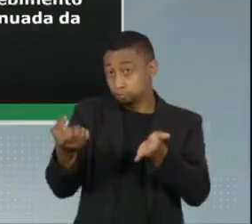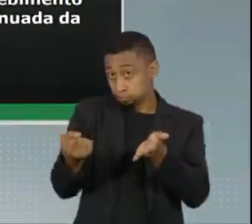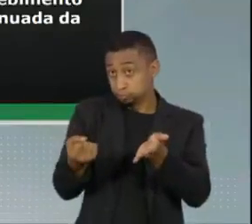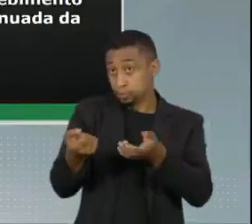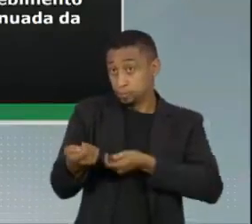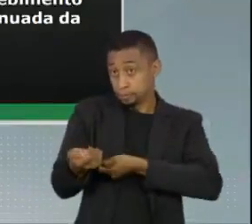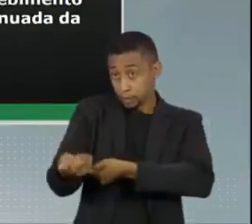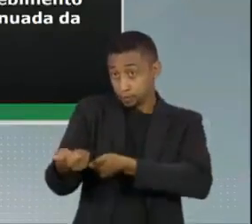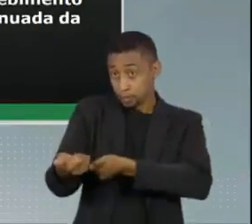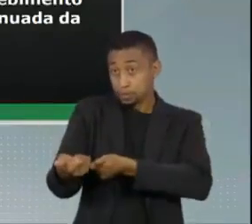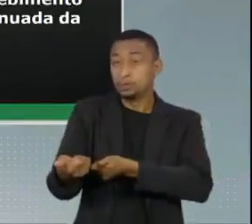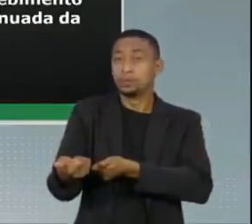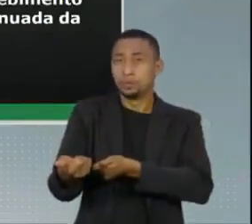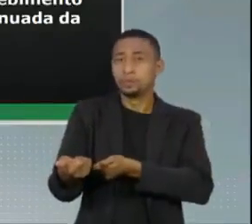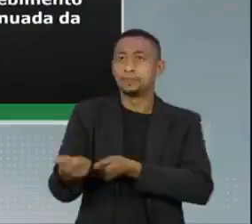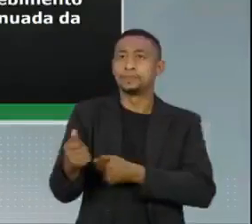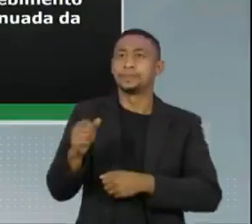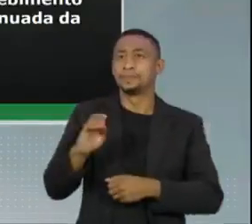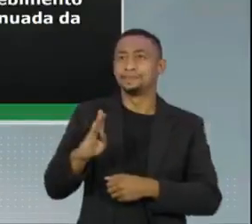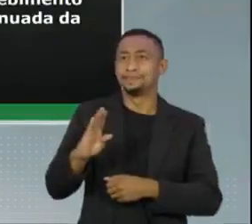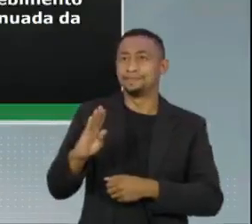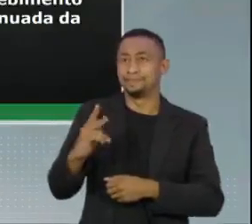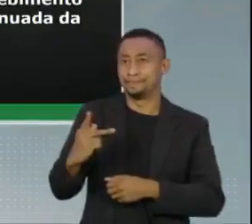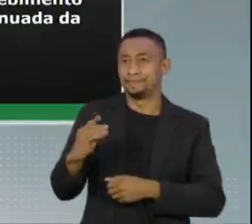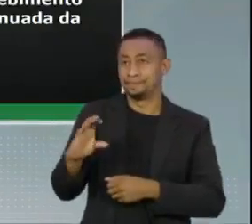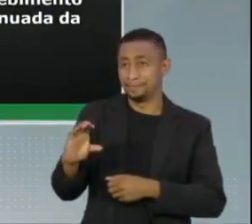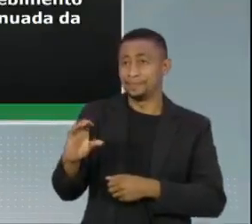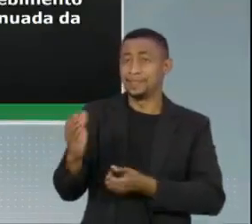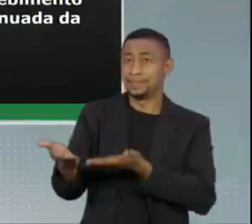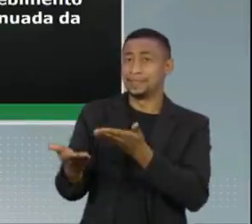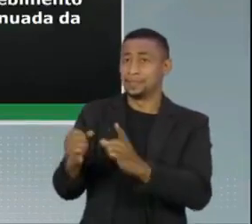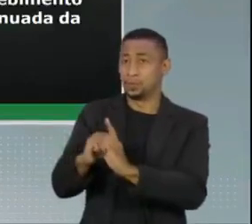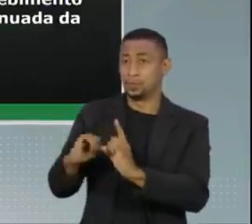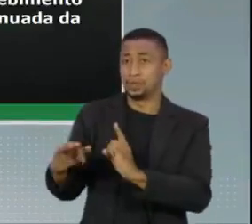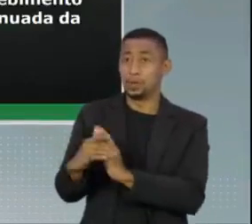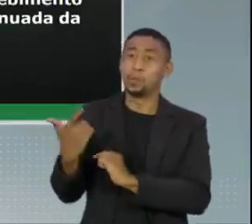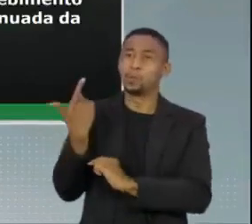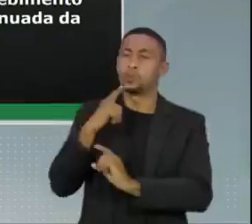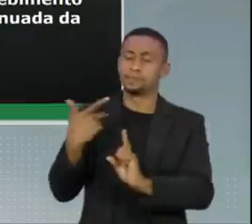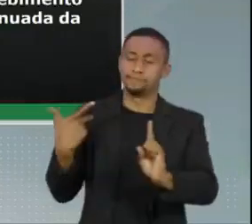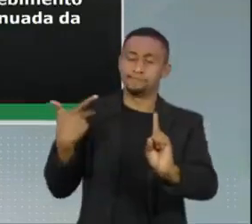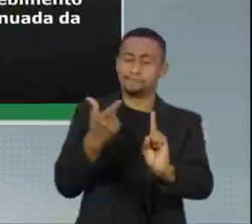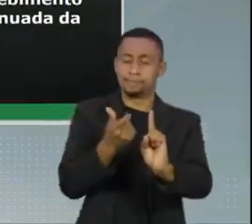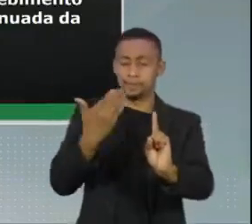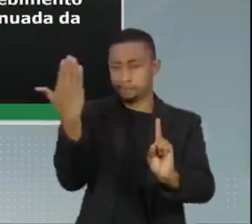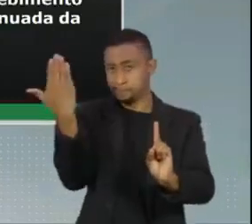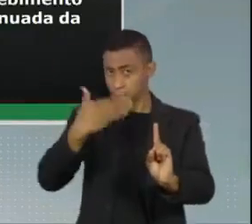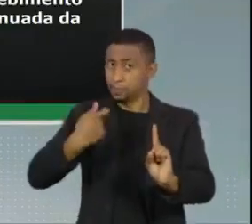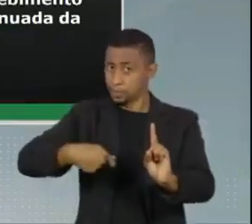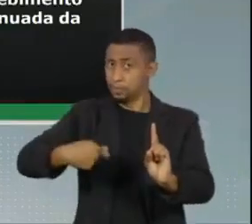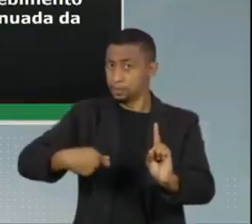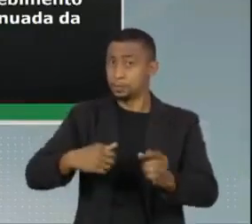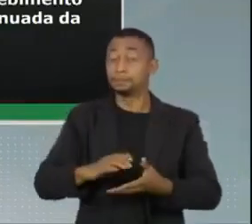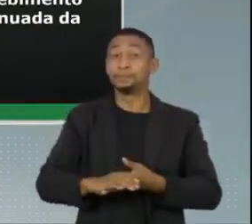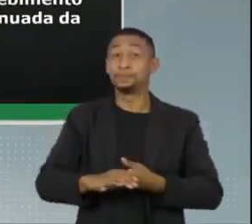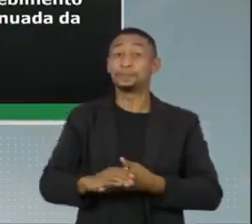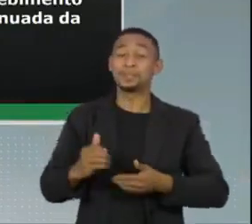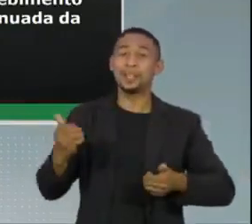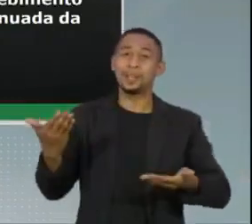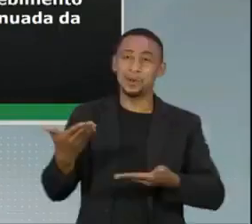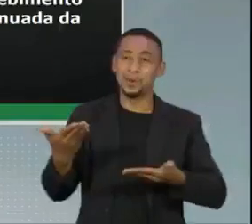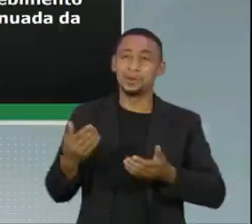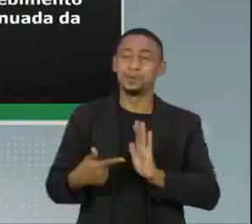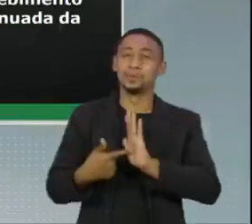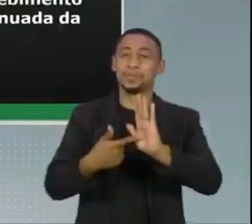do benefício de prestação continuada da assistência social para realizar a vacinação. E o próximo é o nosso vacinômetro,